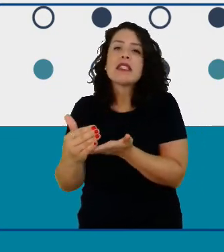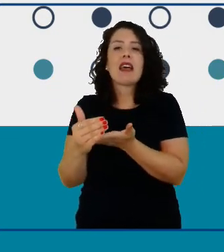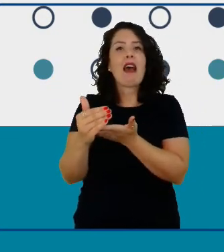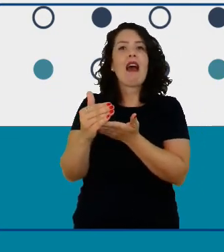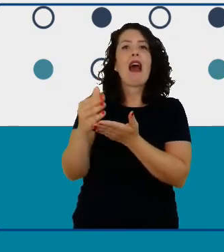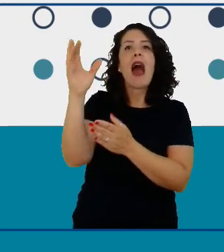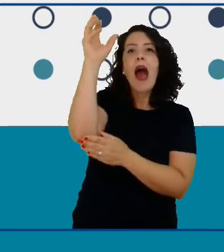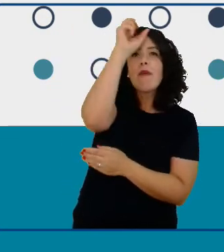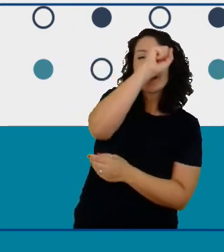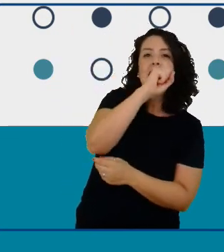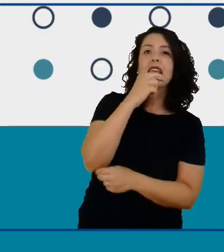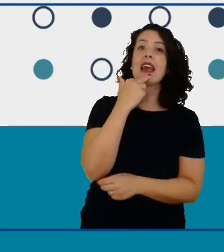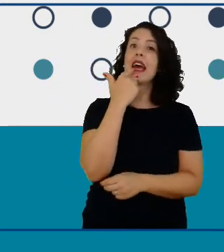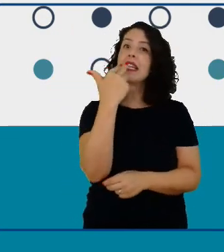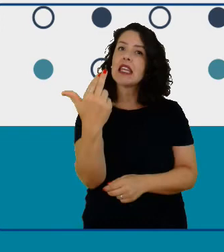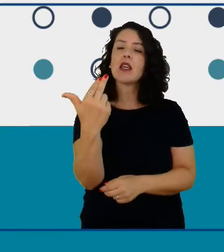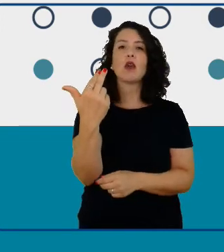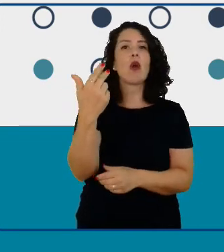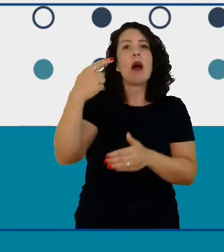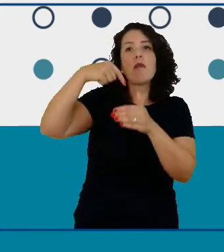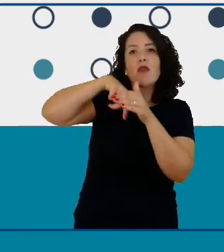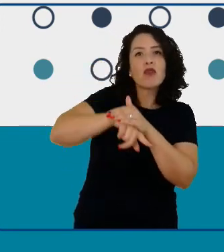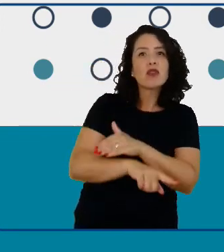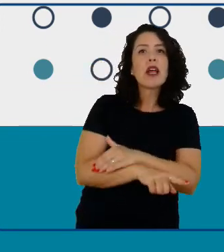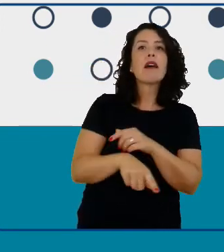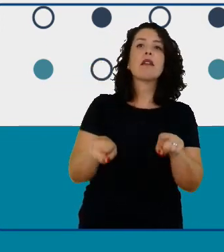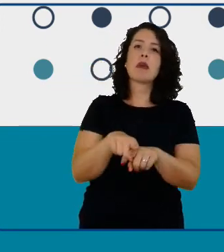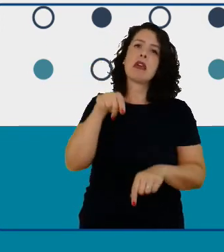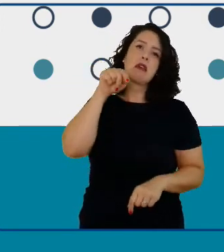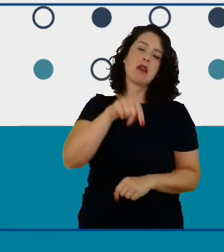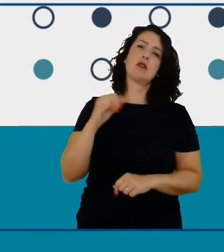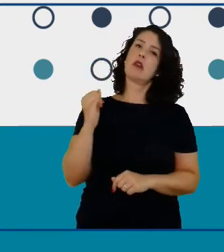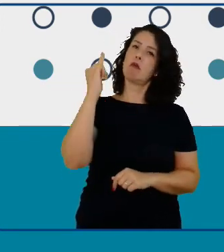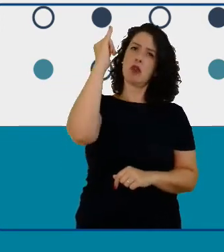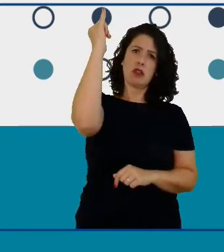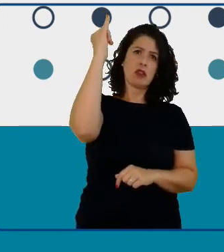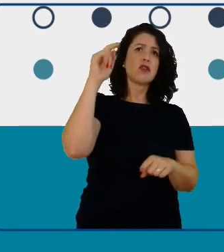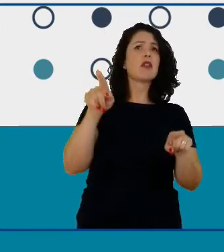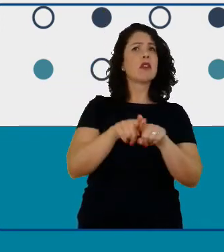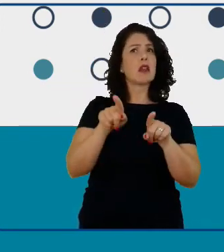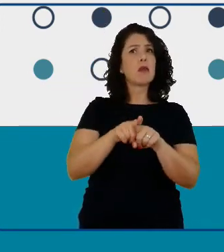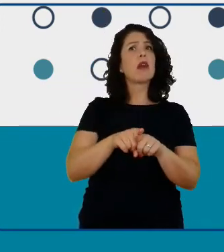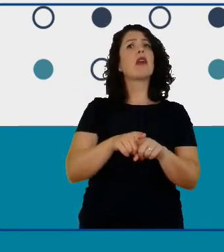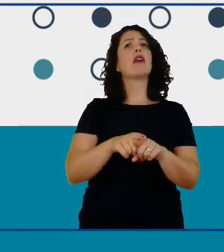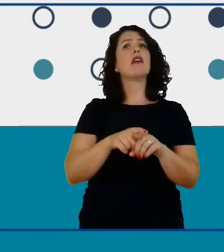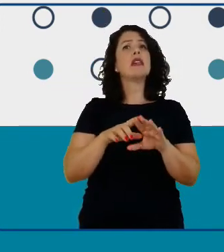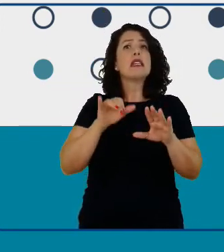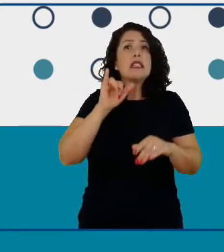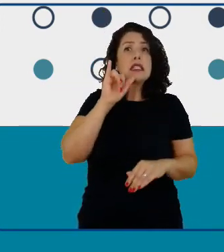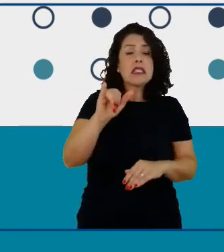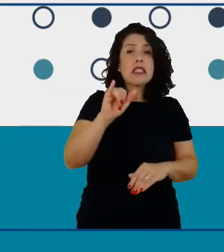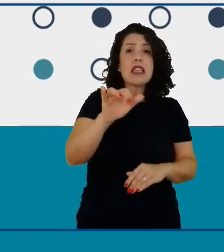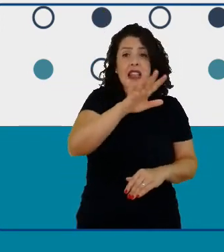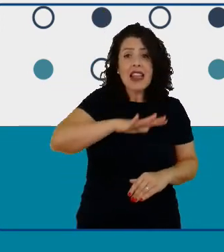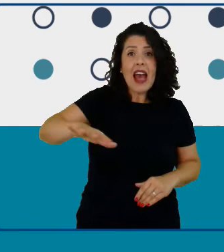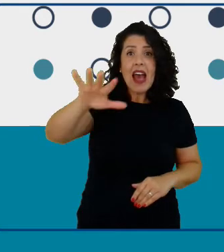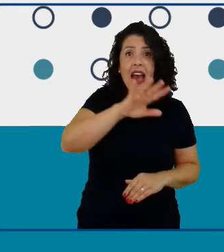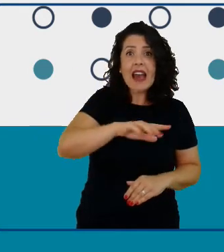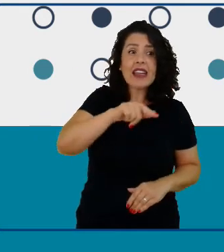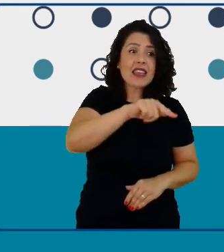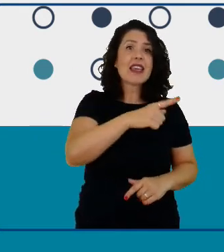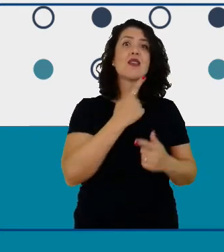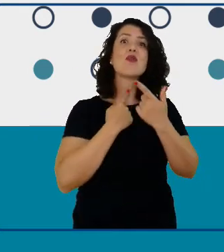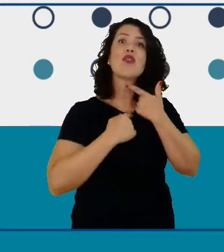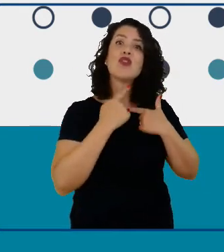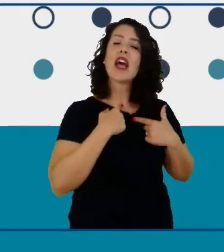para aprofundar é muito importante e se tornar ainda mais importante quando é feito dentro de uma área que ele já gosta né que ele